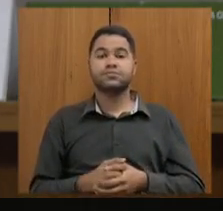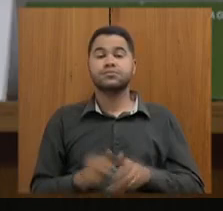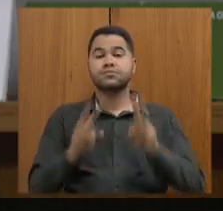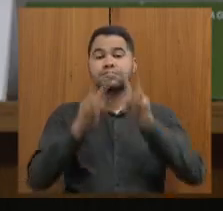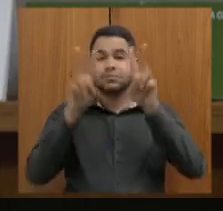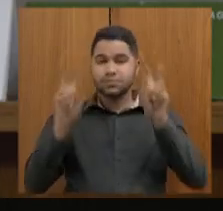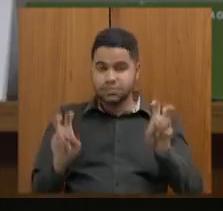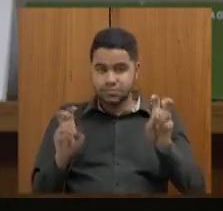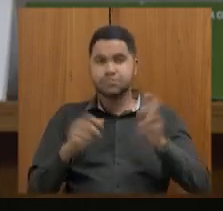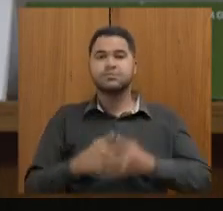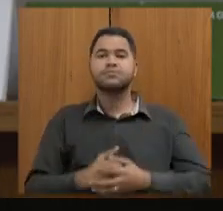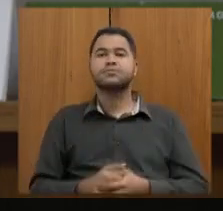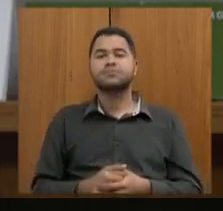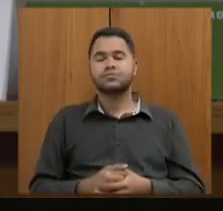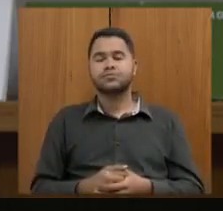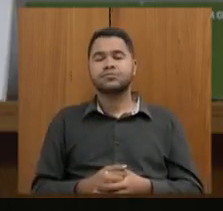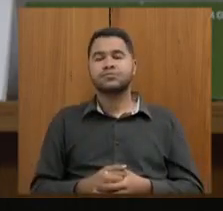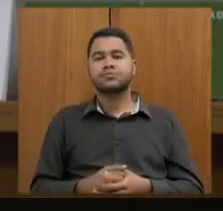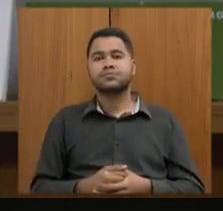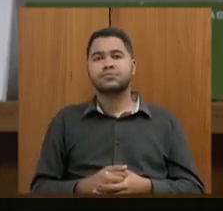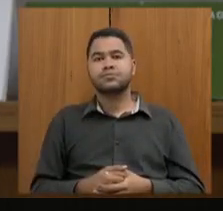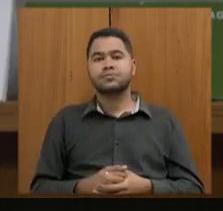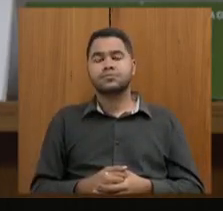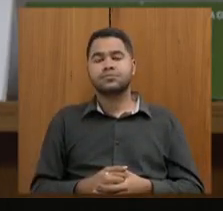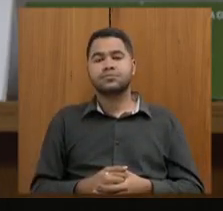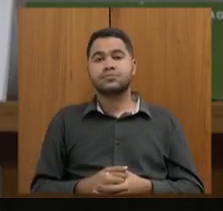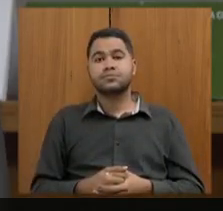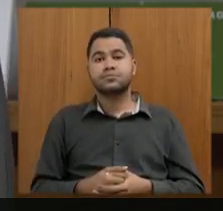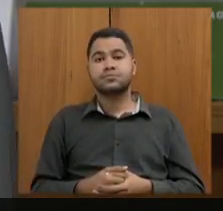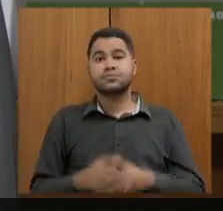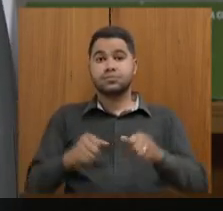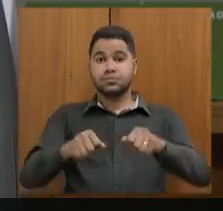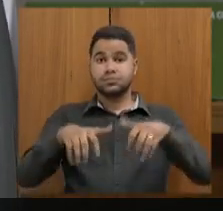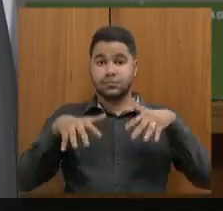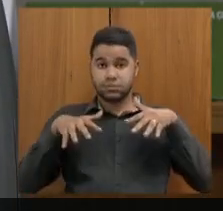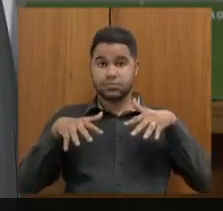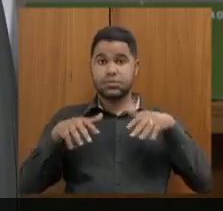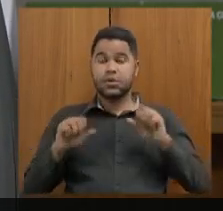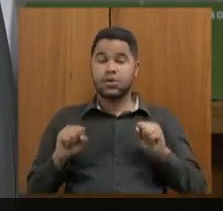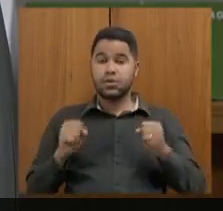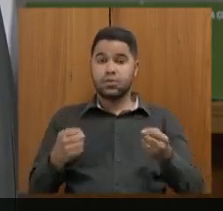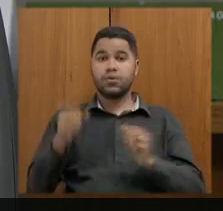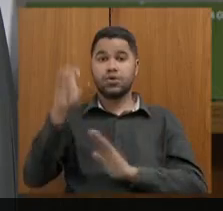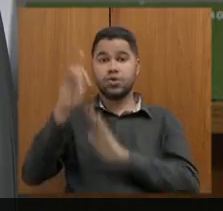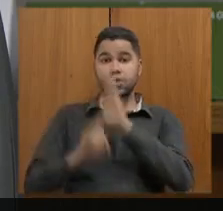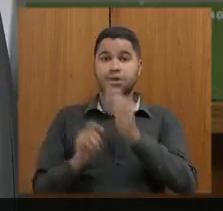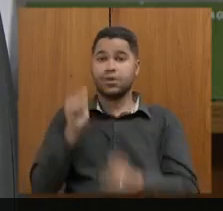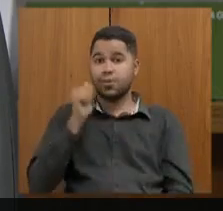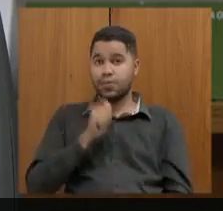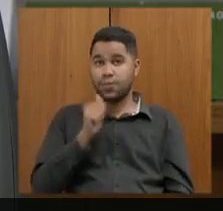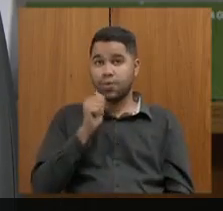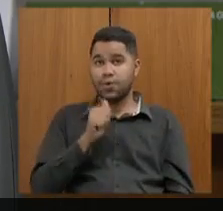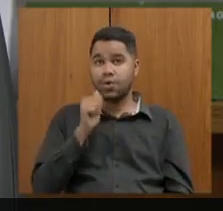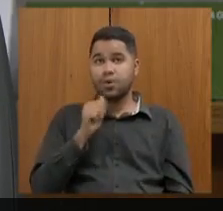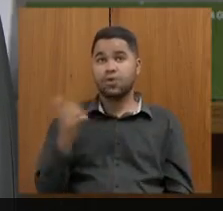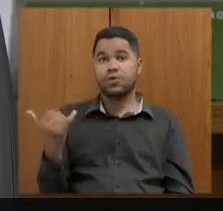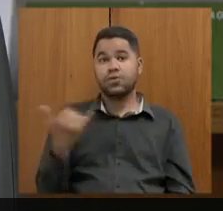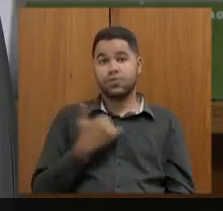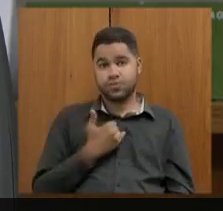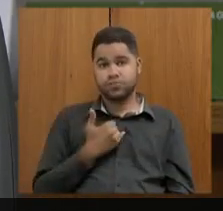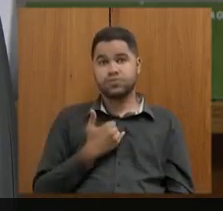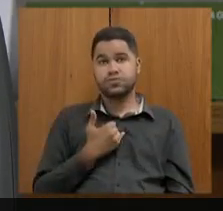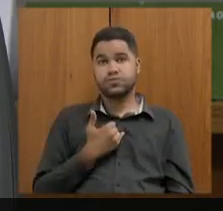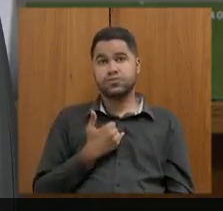esse ponto das audiências realizadas de defesa dos direitos das mulheres fui informada que